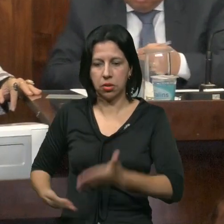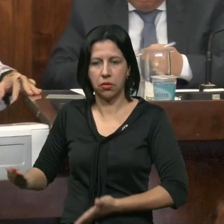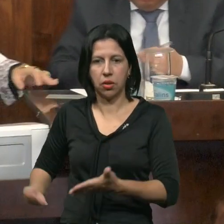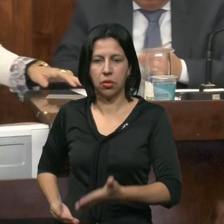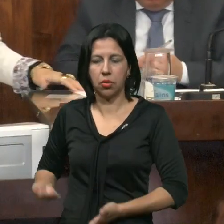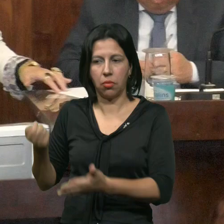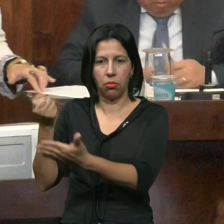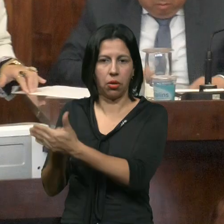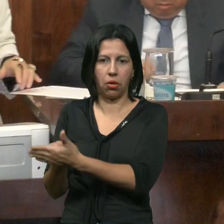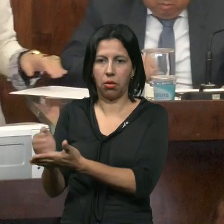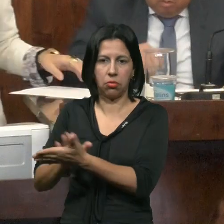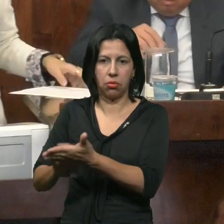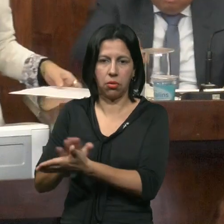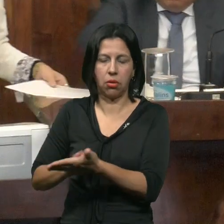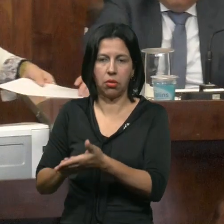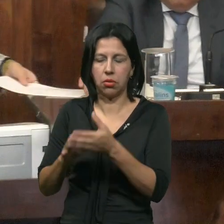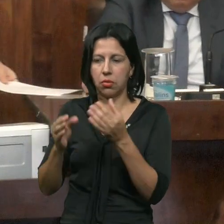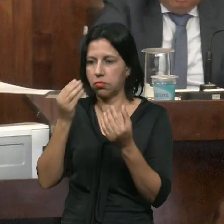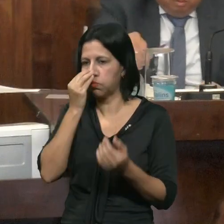Valorizar O Servidor